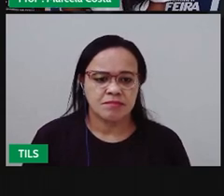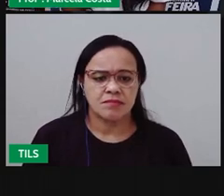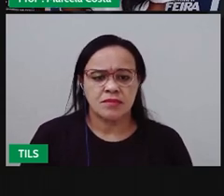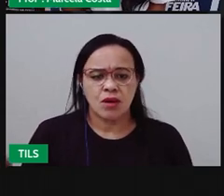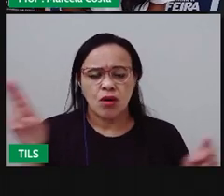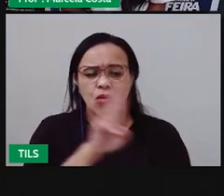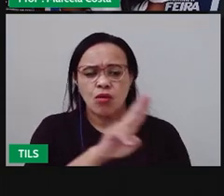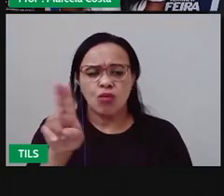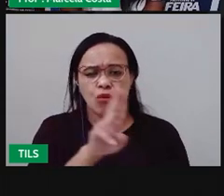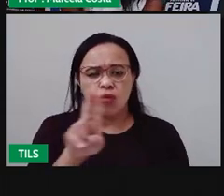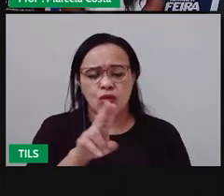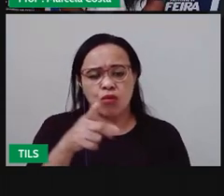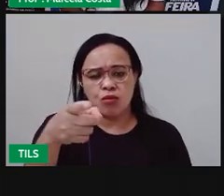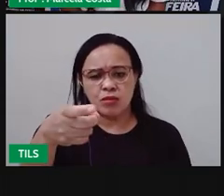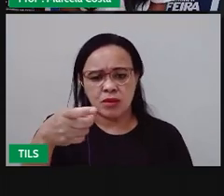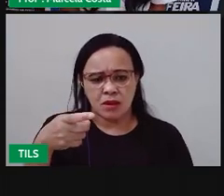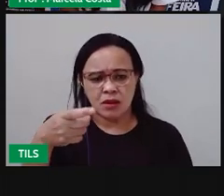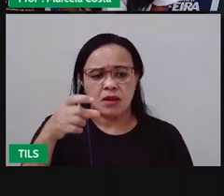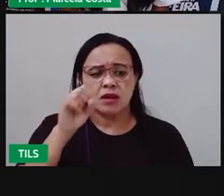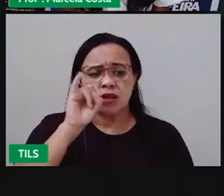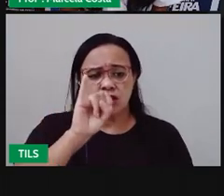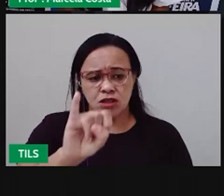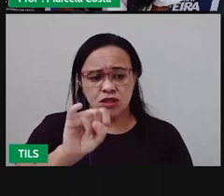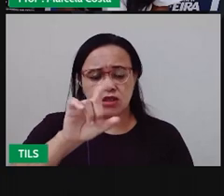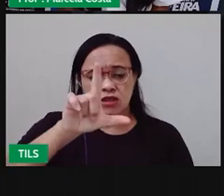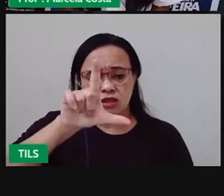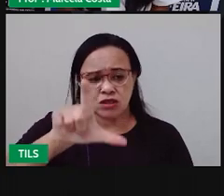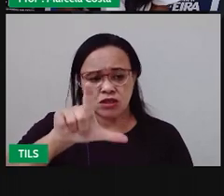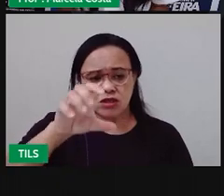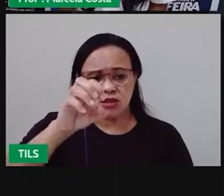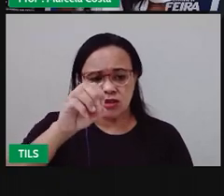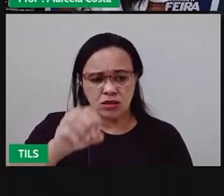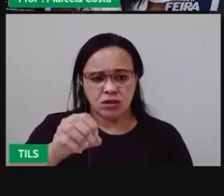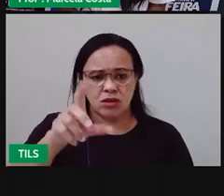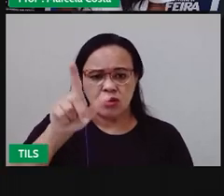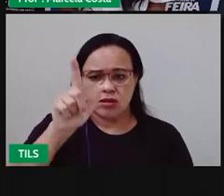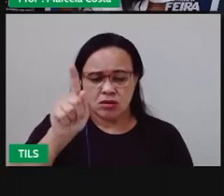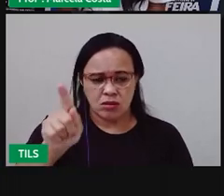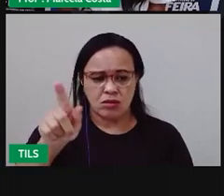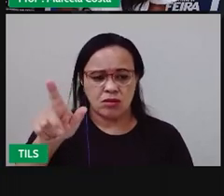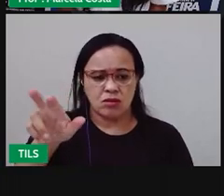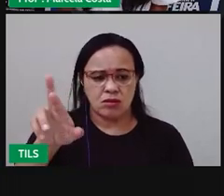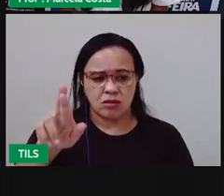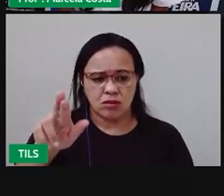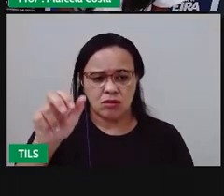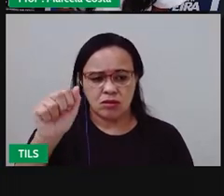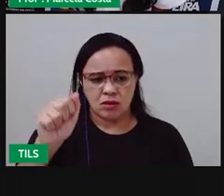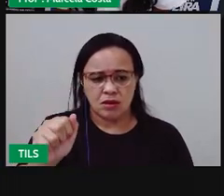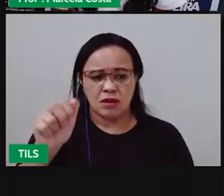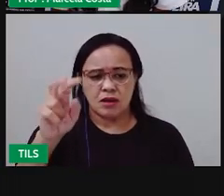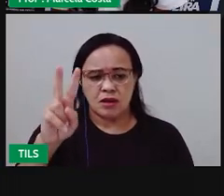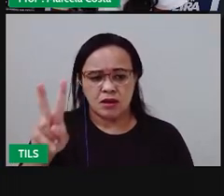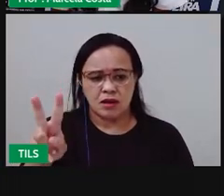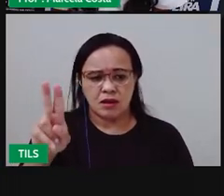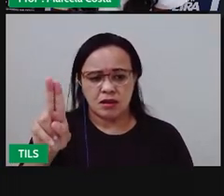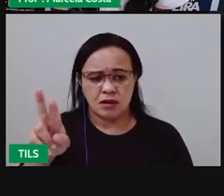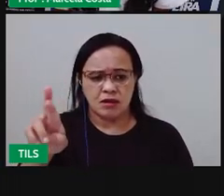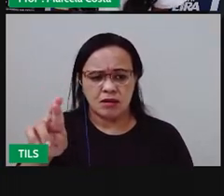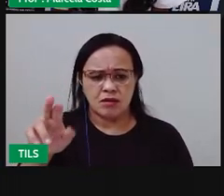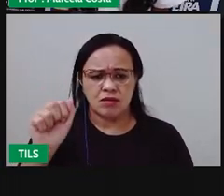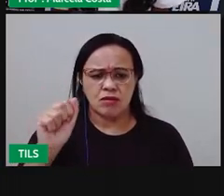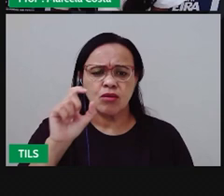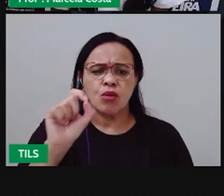xilogravura, crianças, é gravura em madeira. E quem faz a xilografura é o xilógrafo.